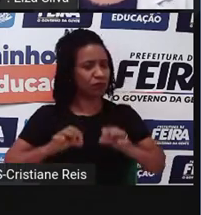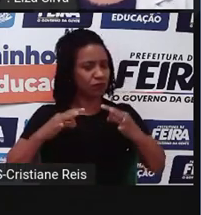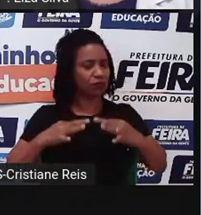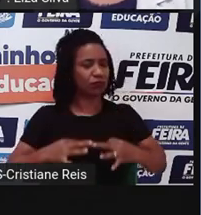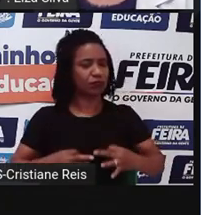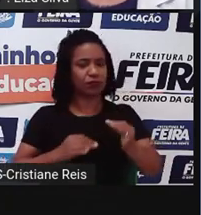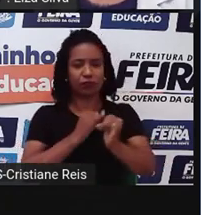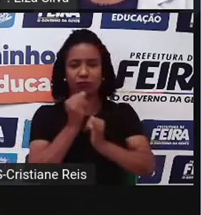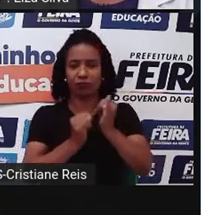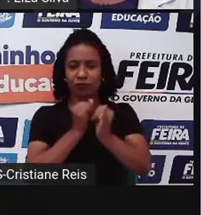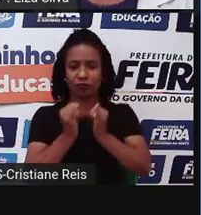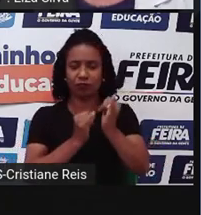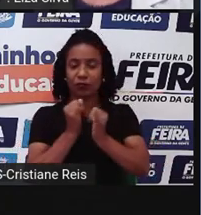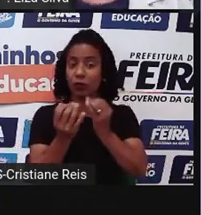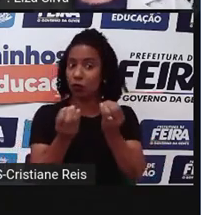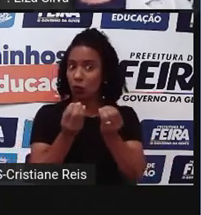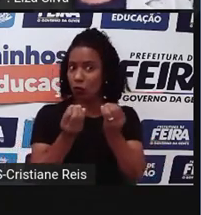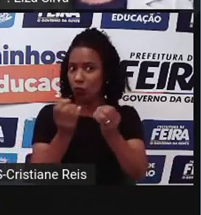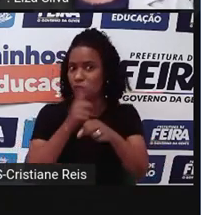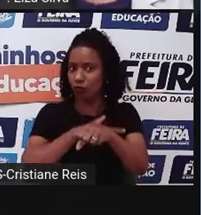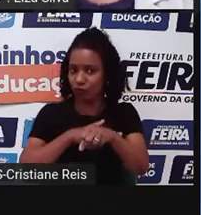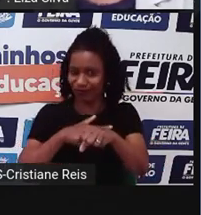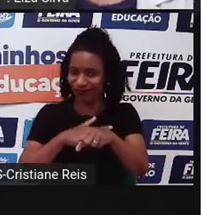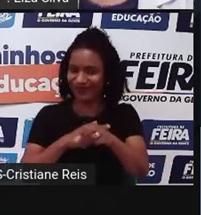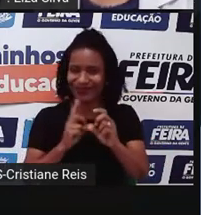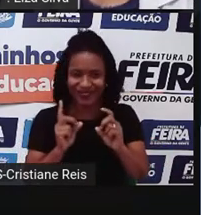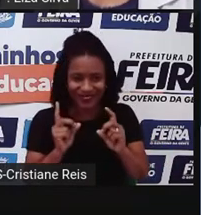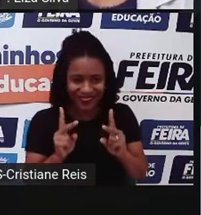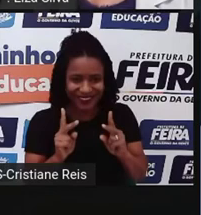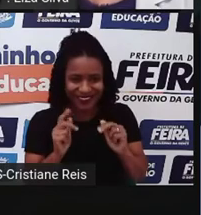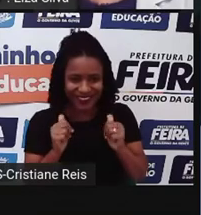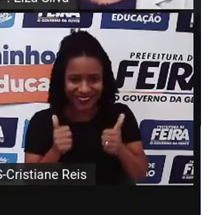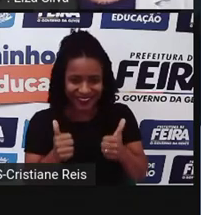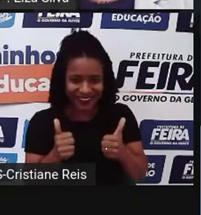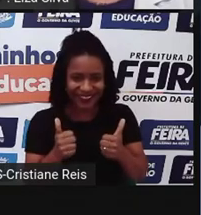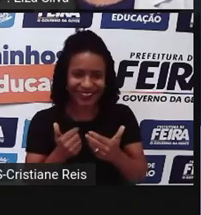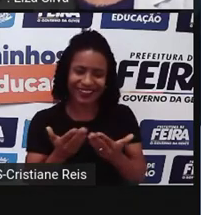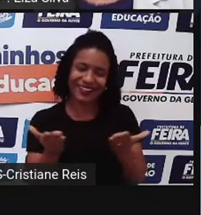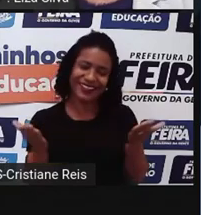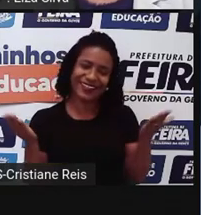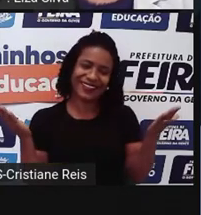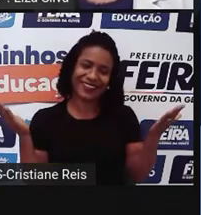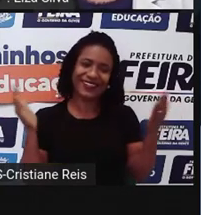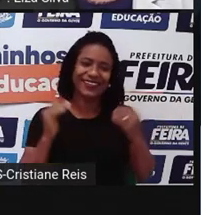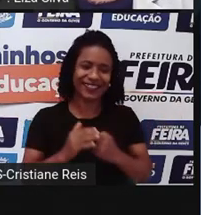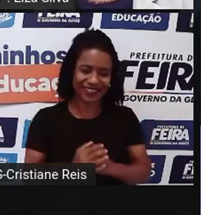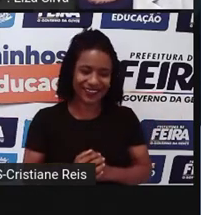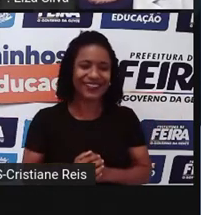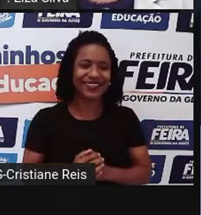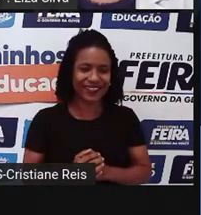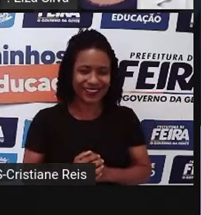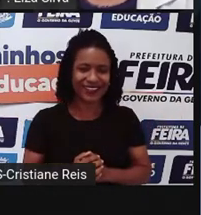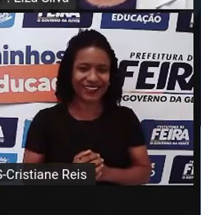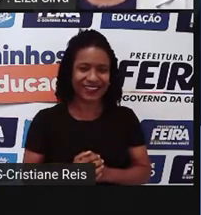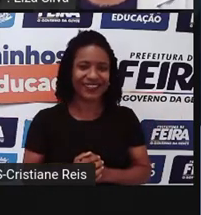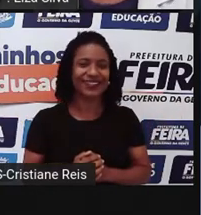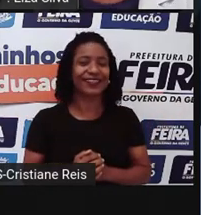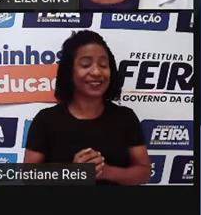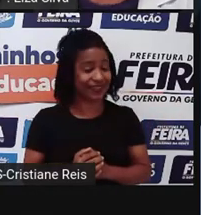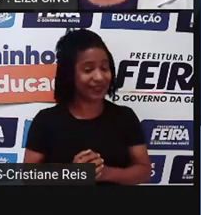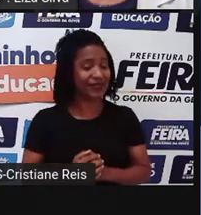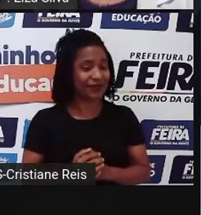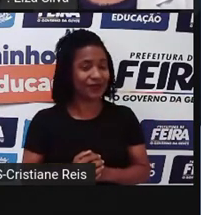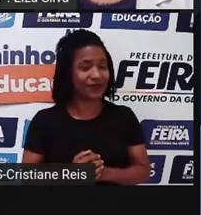as nossas viagens pela internet. Ok, students? Enfim, let's practice you can do it.